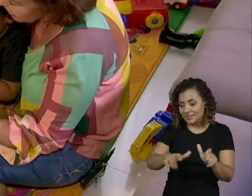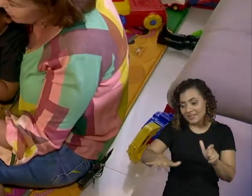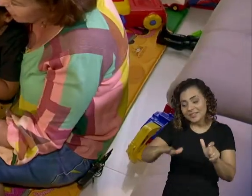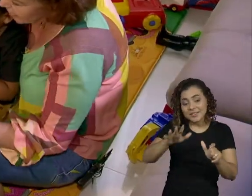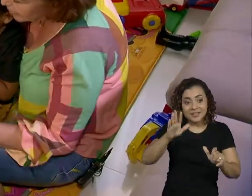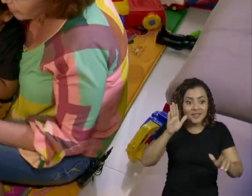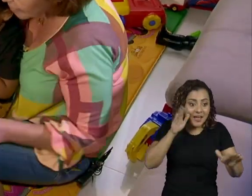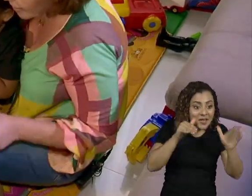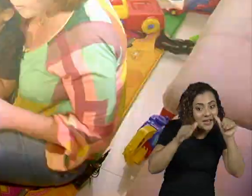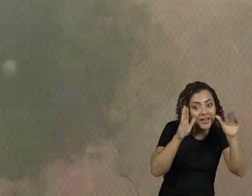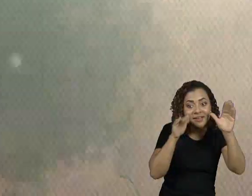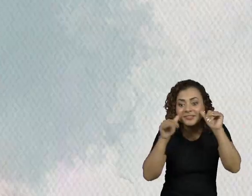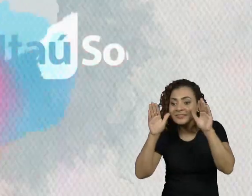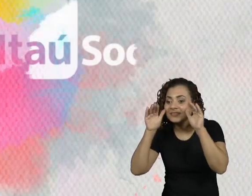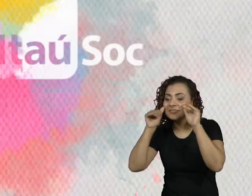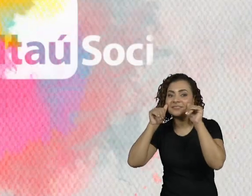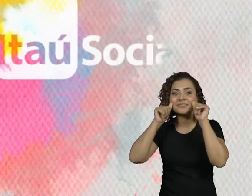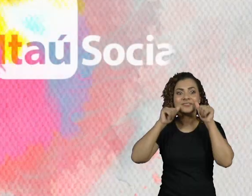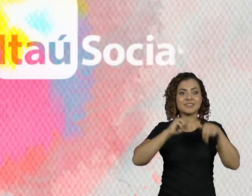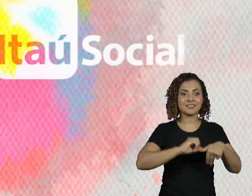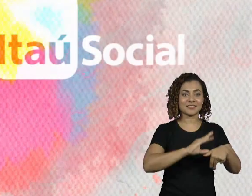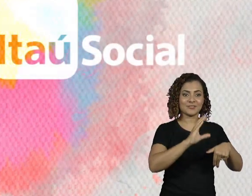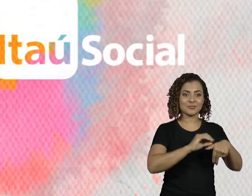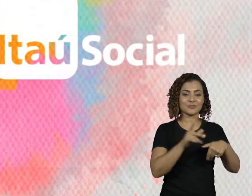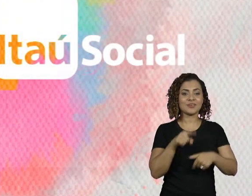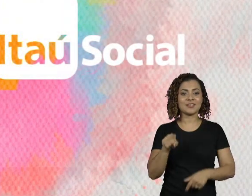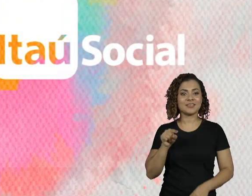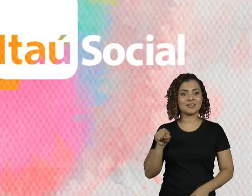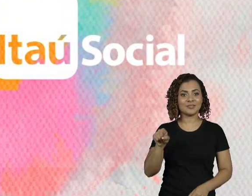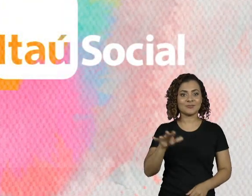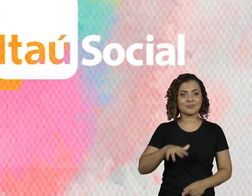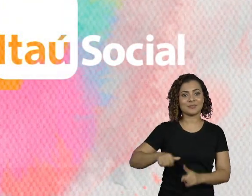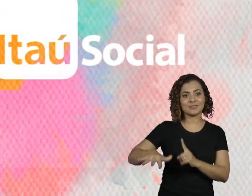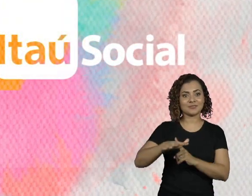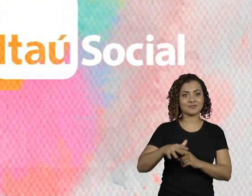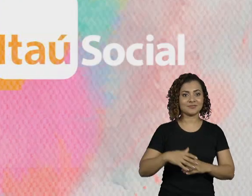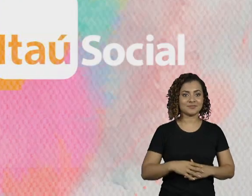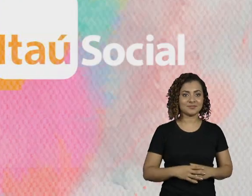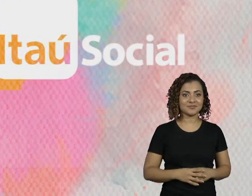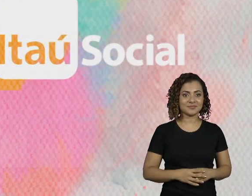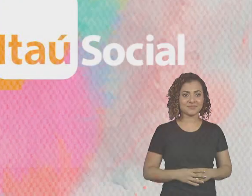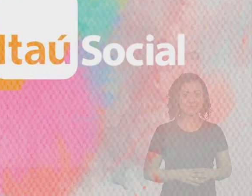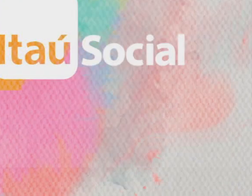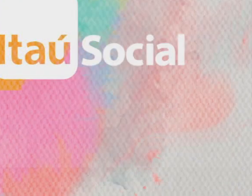ser explorado. Realização TV Cultura Itaú Social Tchau!